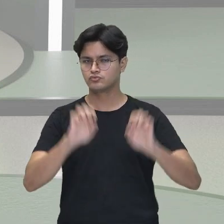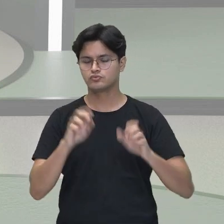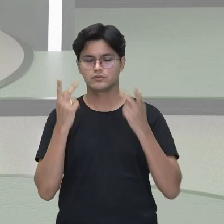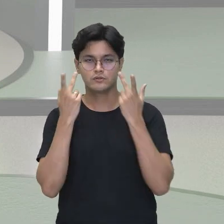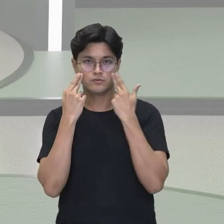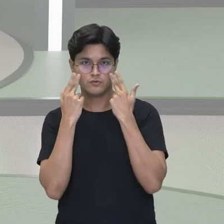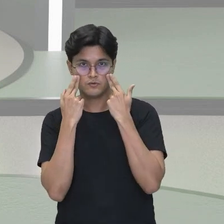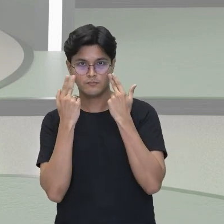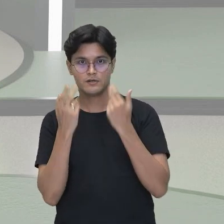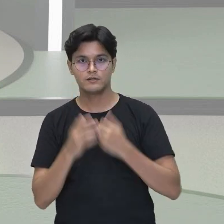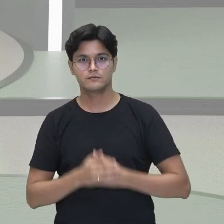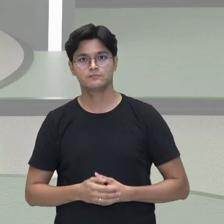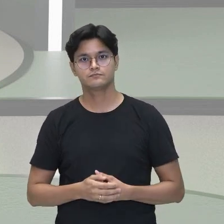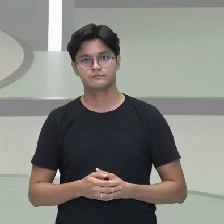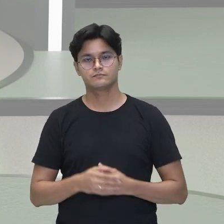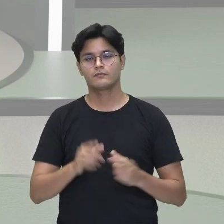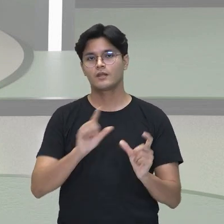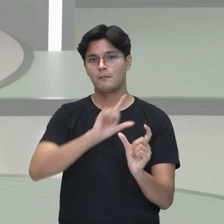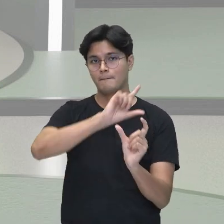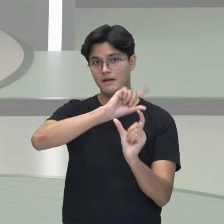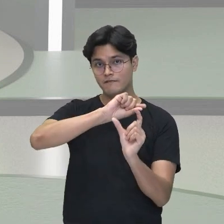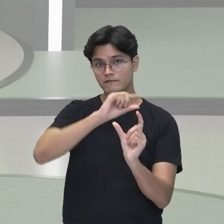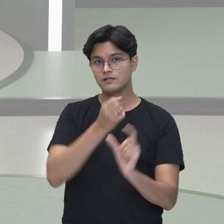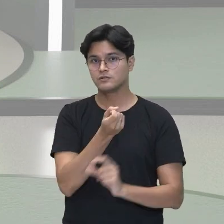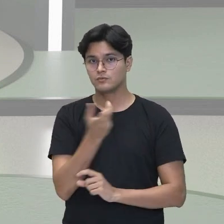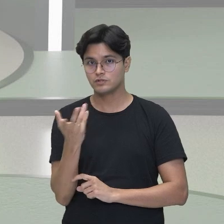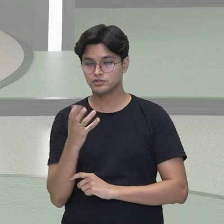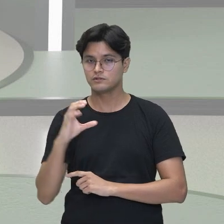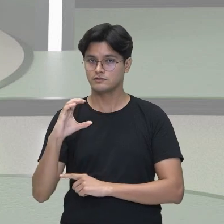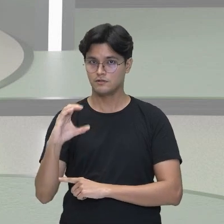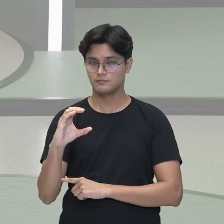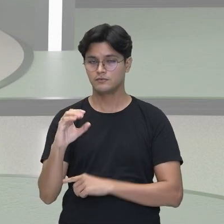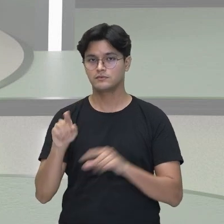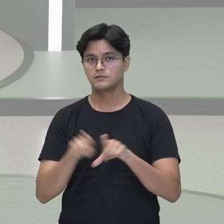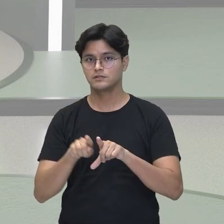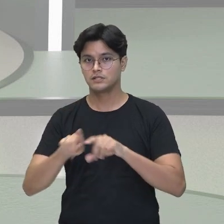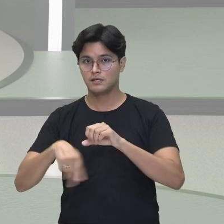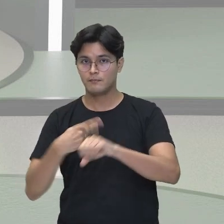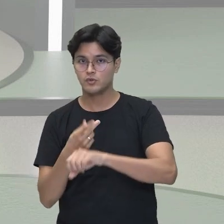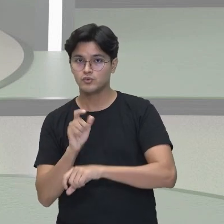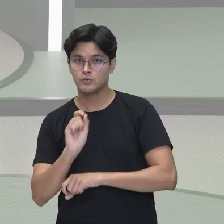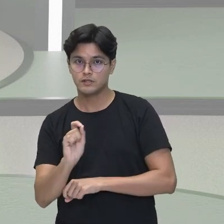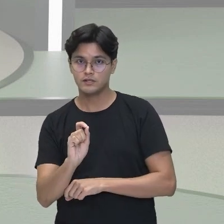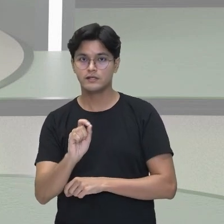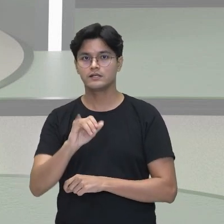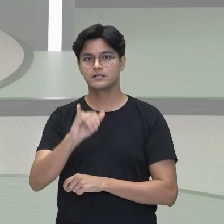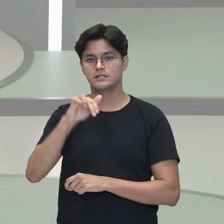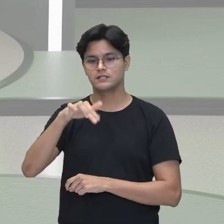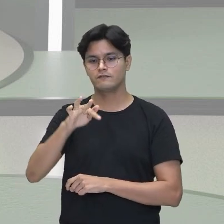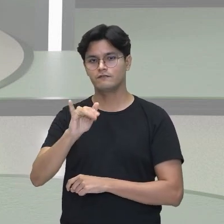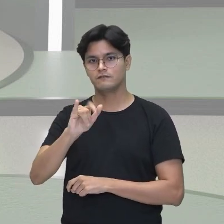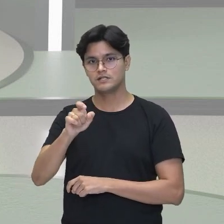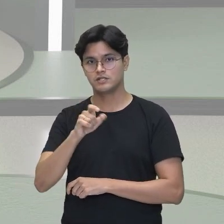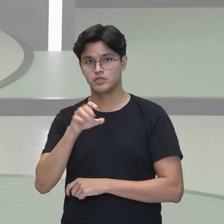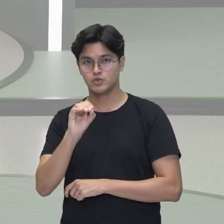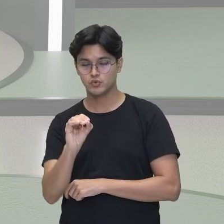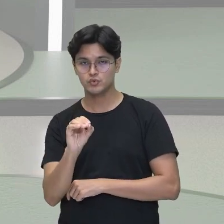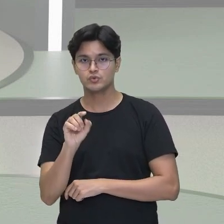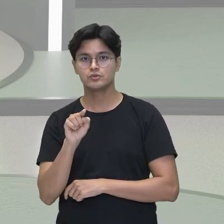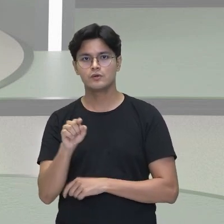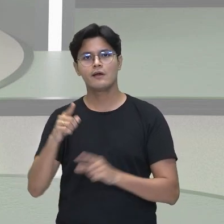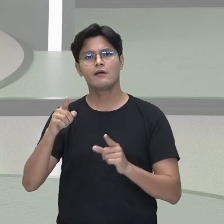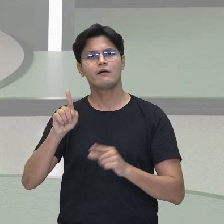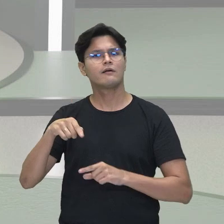prefixo, é a quantidade de carbono, depois o infixo, que é o tipo de